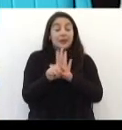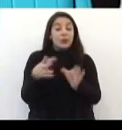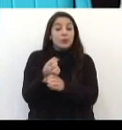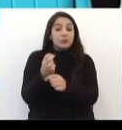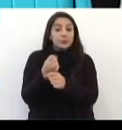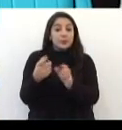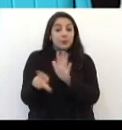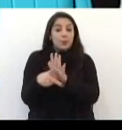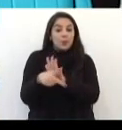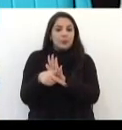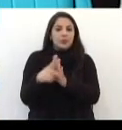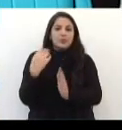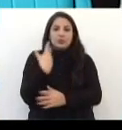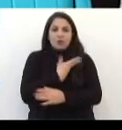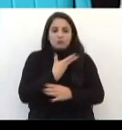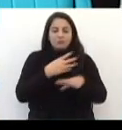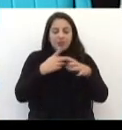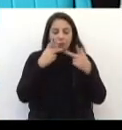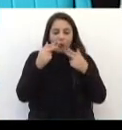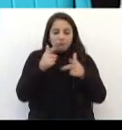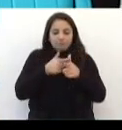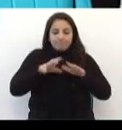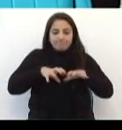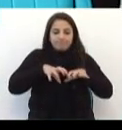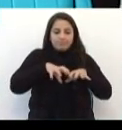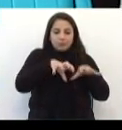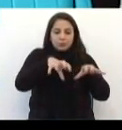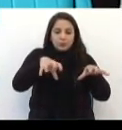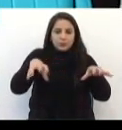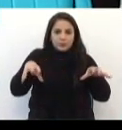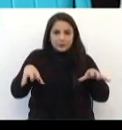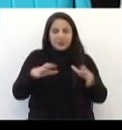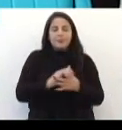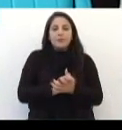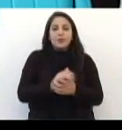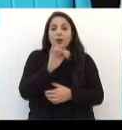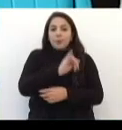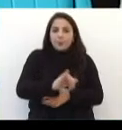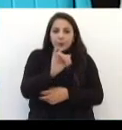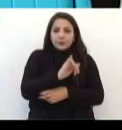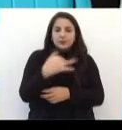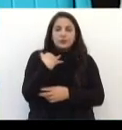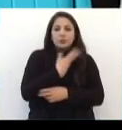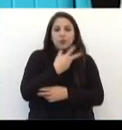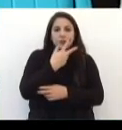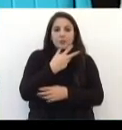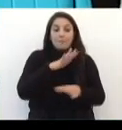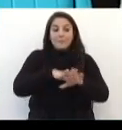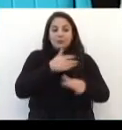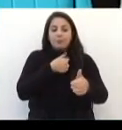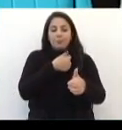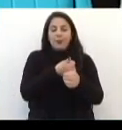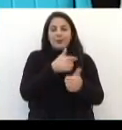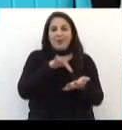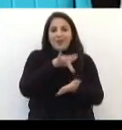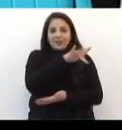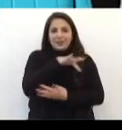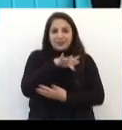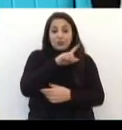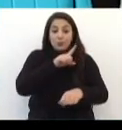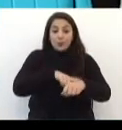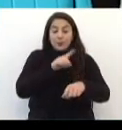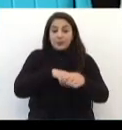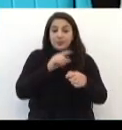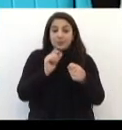si, onde nós vamos destrinchar tudo isso. E por que é importante que a nossa previsão seja o mais próximo da realidade? Porque quando nós